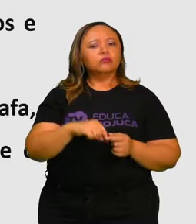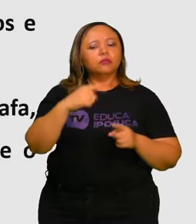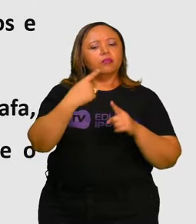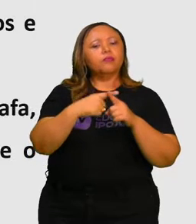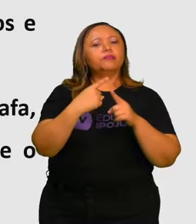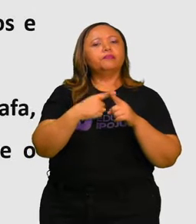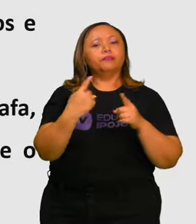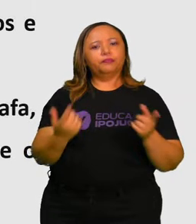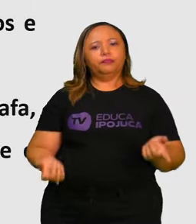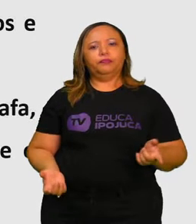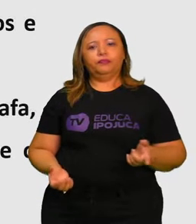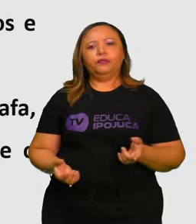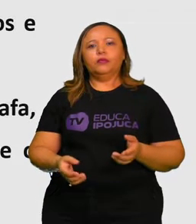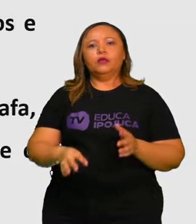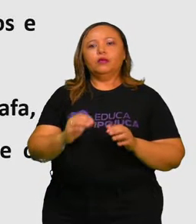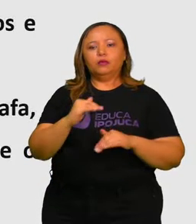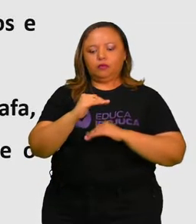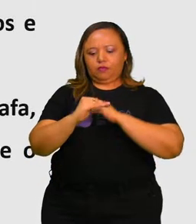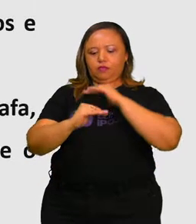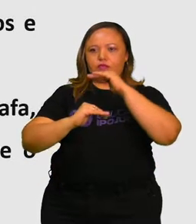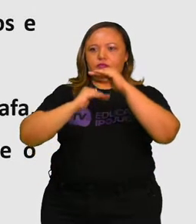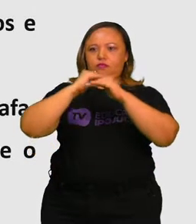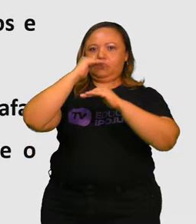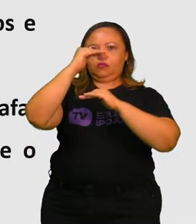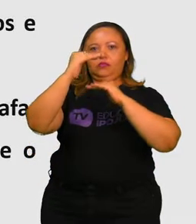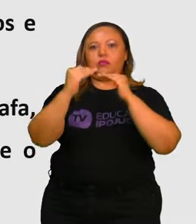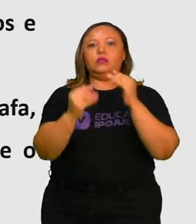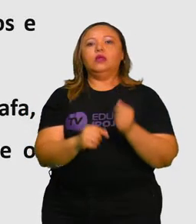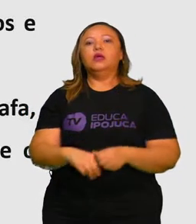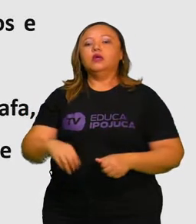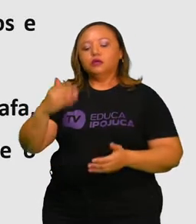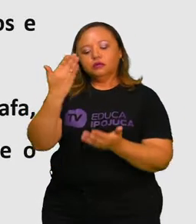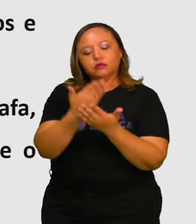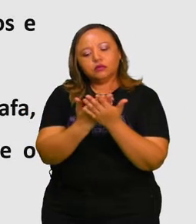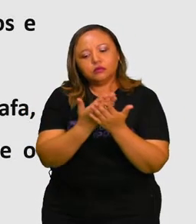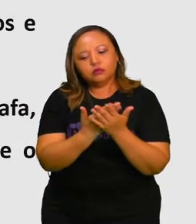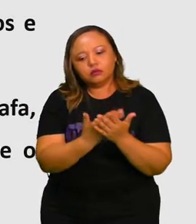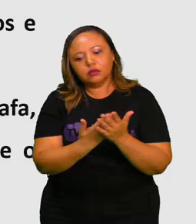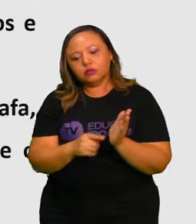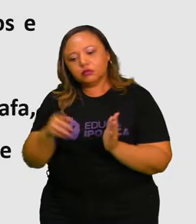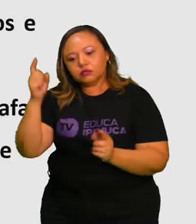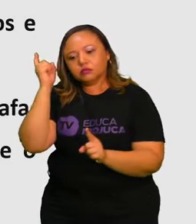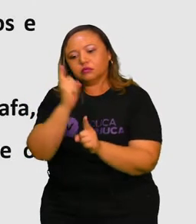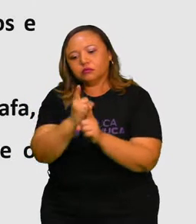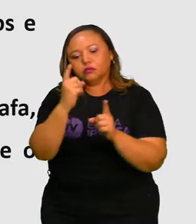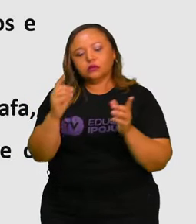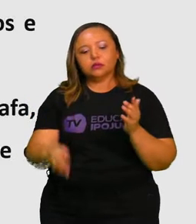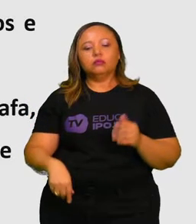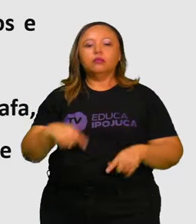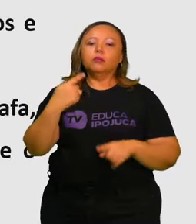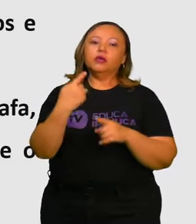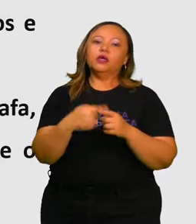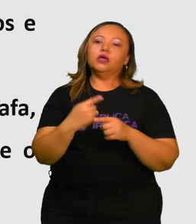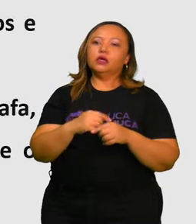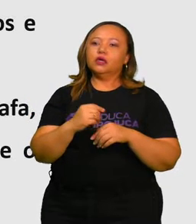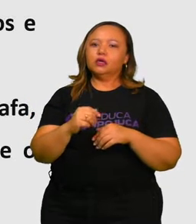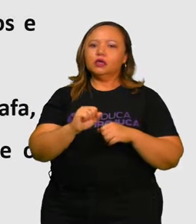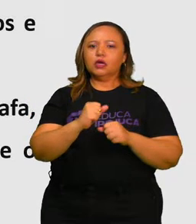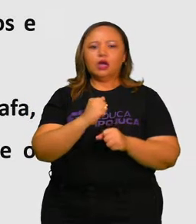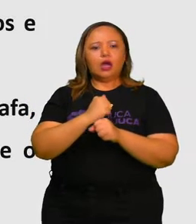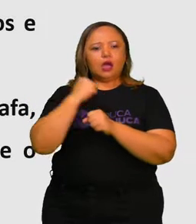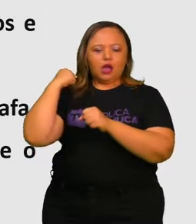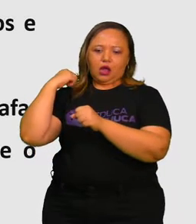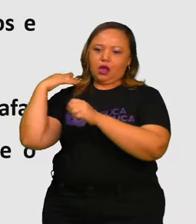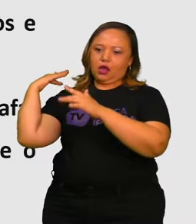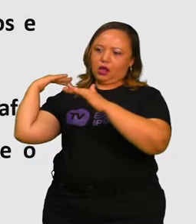Nessa área, nós estudamos como ocorreu a evolução de diversos seres vivos ao longo dos milhões de anos. Ou